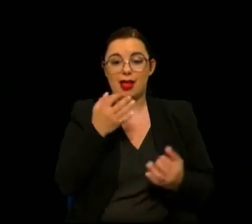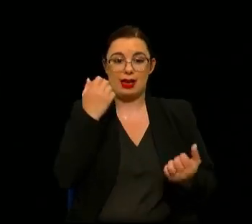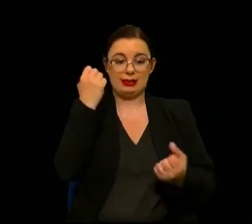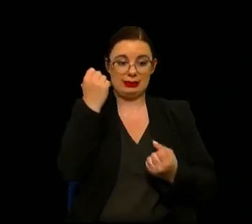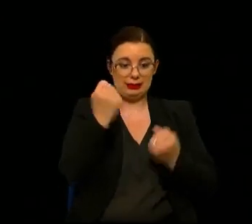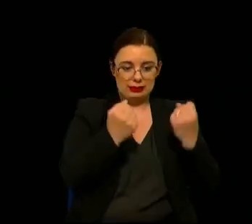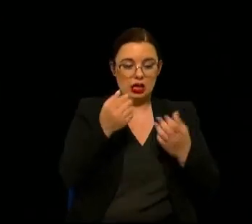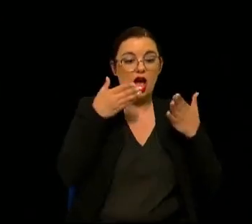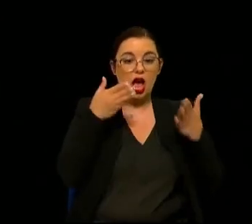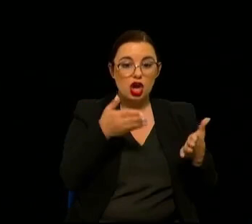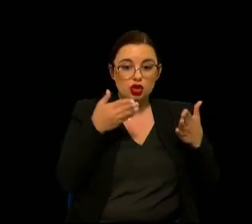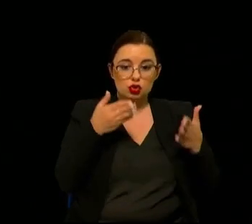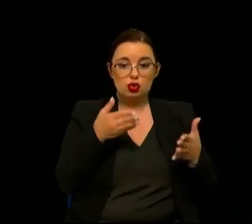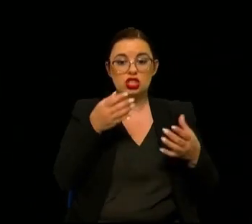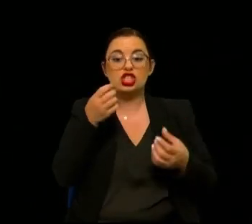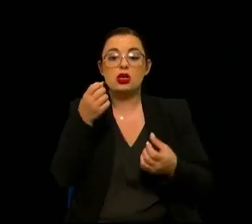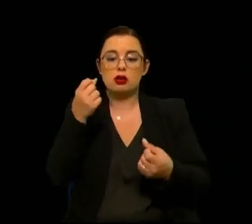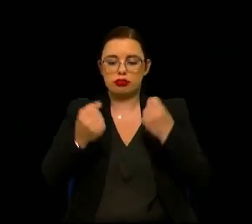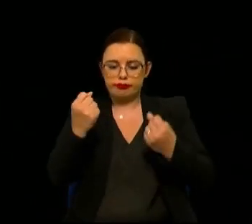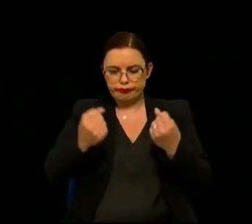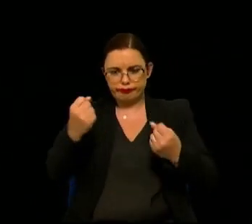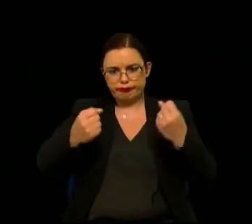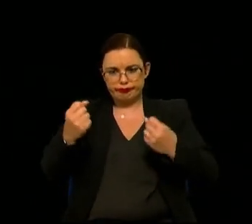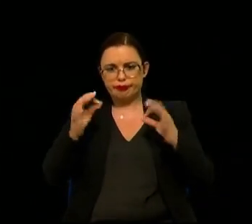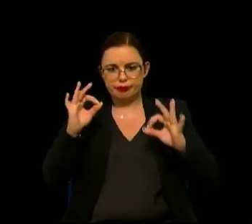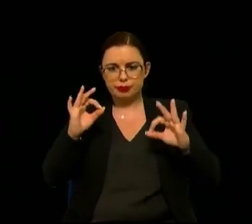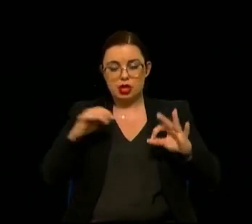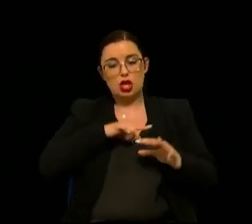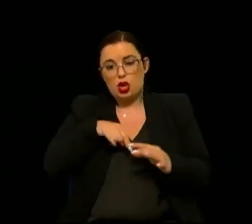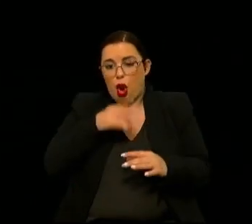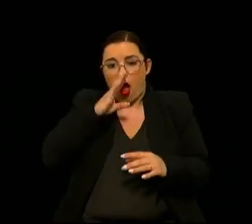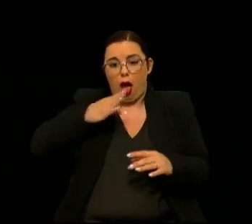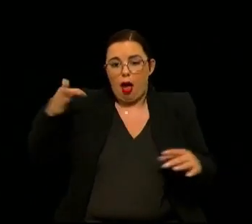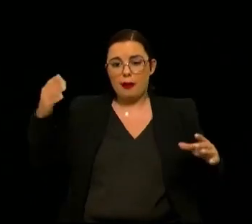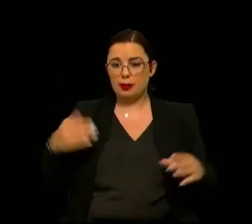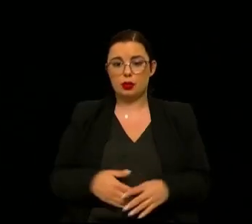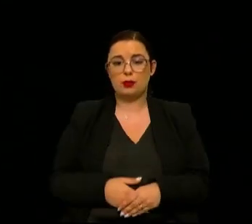ajudas automatizadas à condução. E nós estamos habituados a elas.